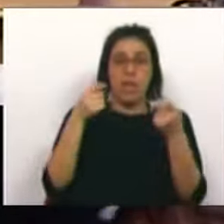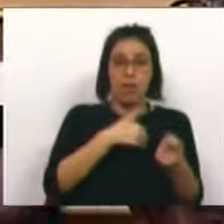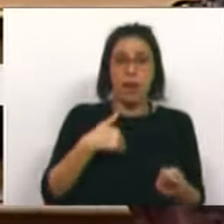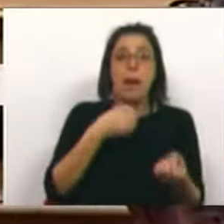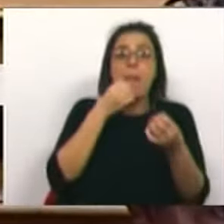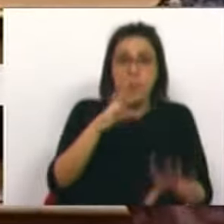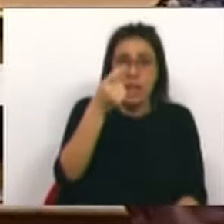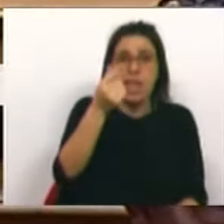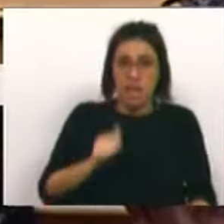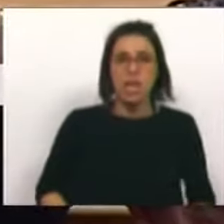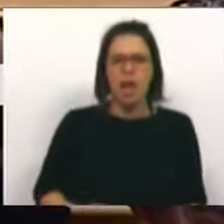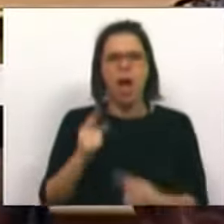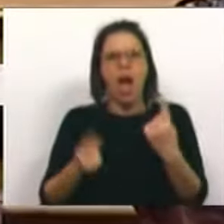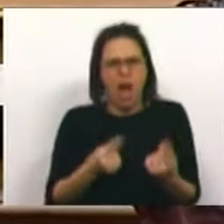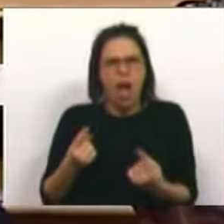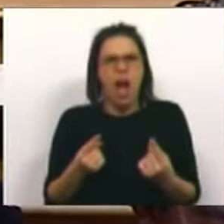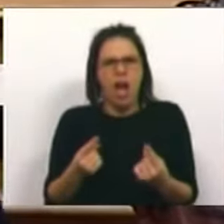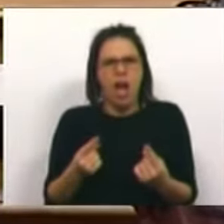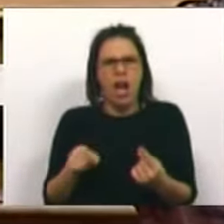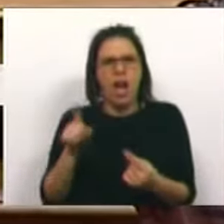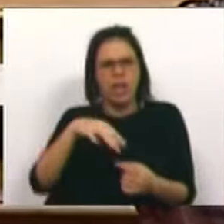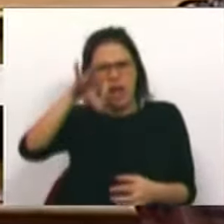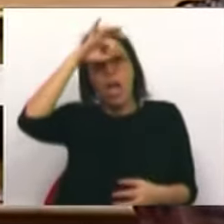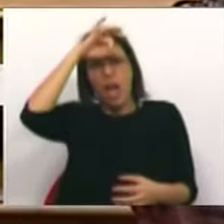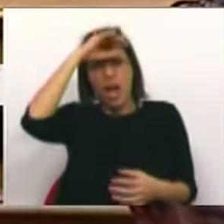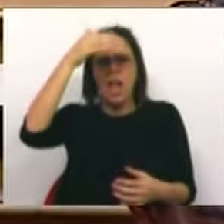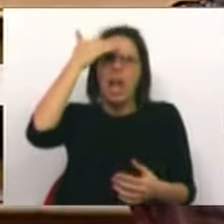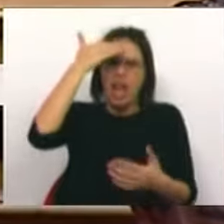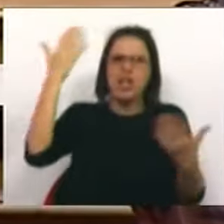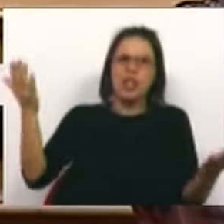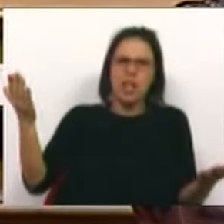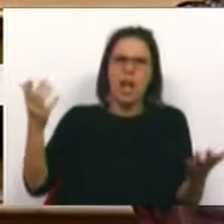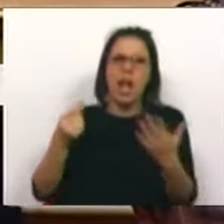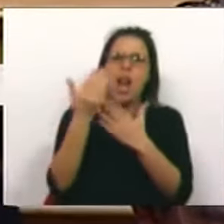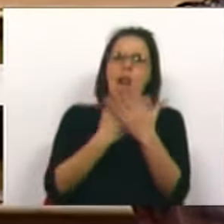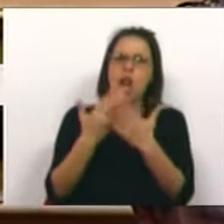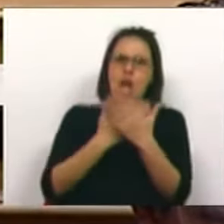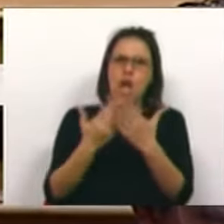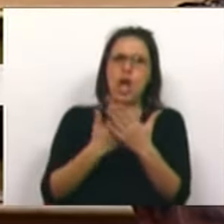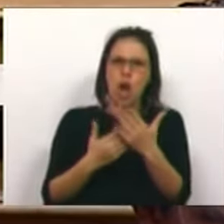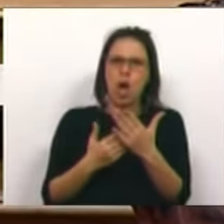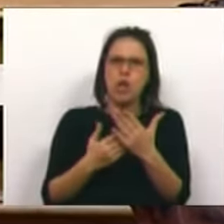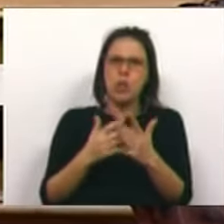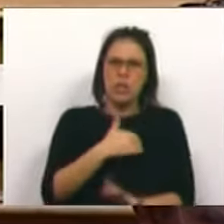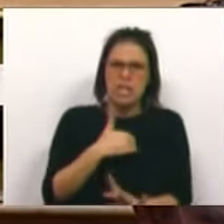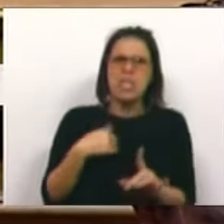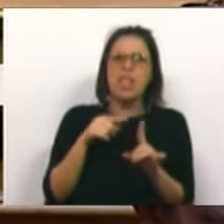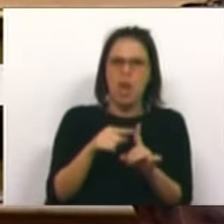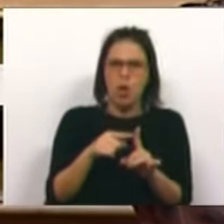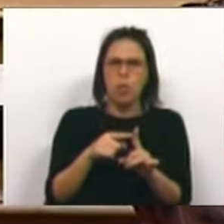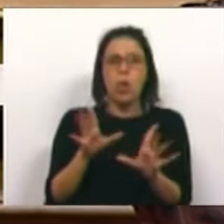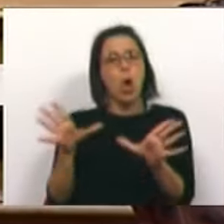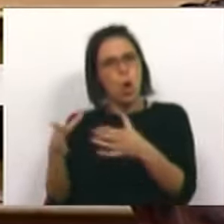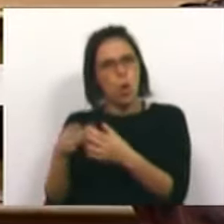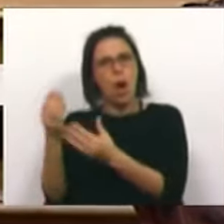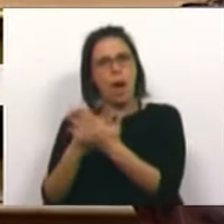saúde para perder dinheiro. Alguém tem a ingenuidade de considerar que o negócio que gravita em torno da saúde é para